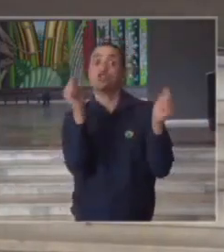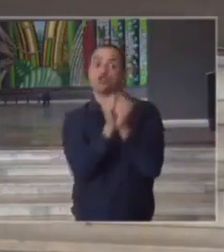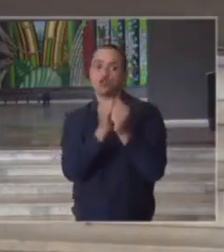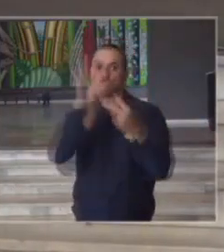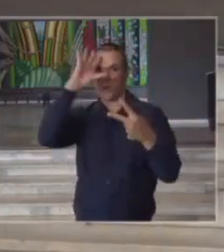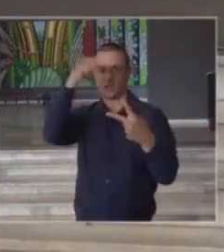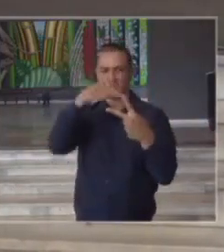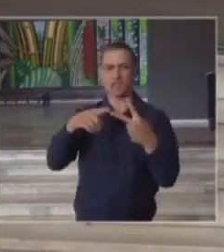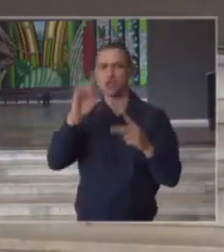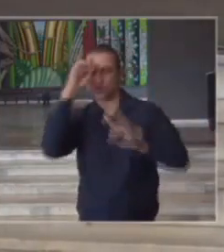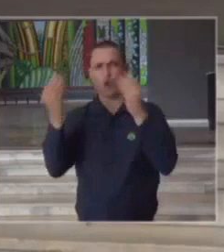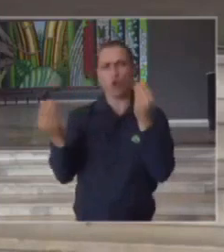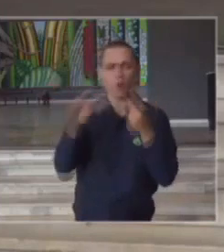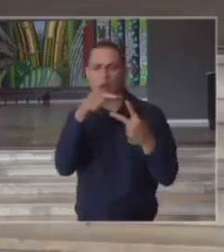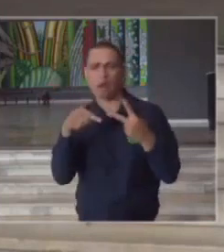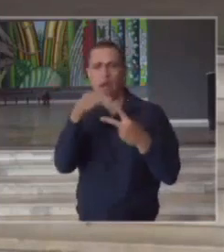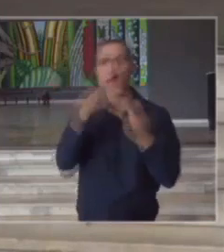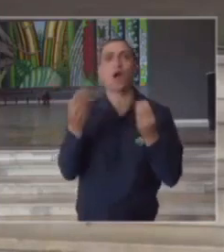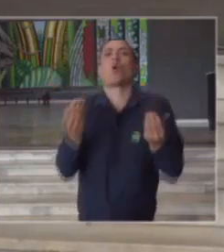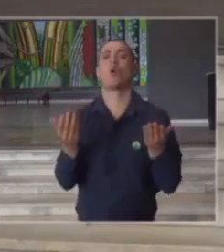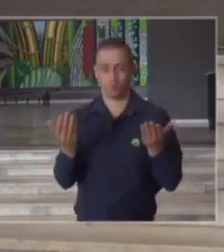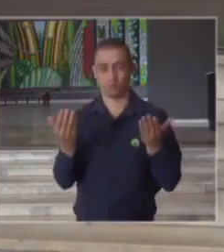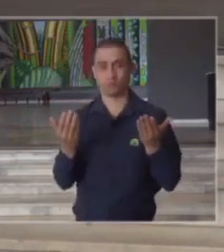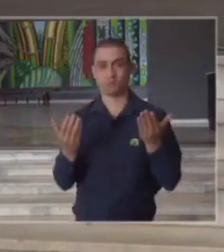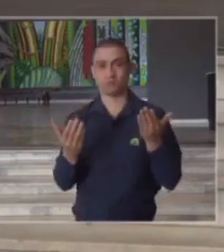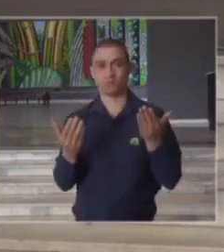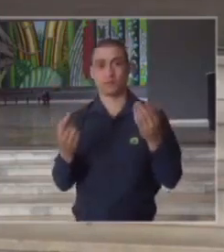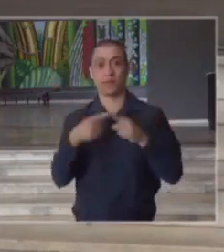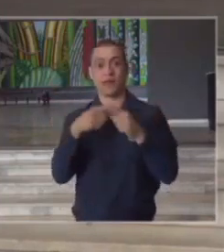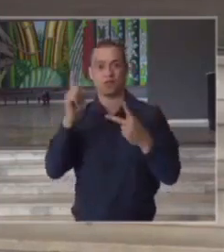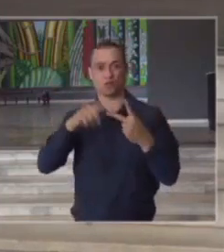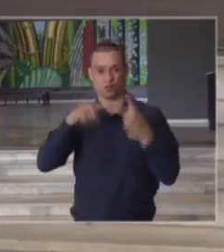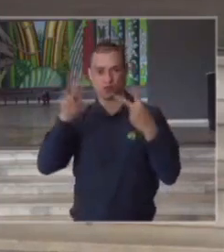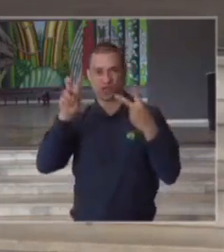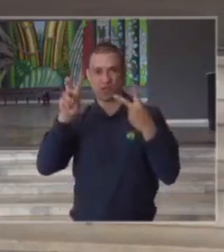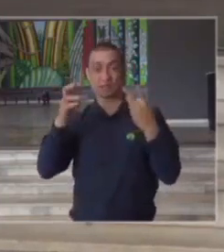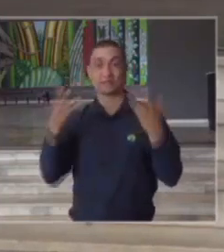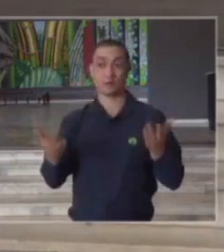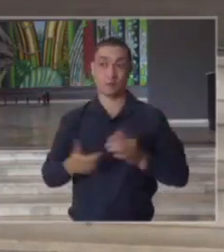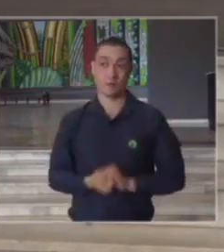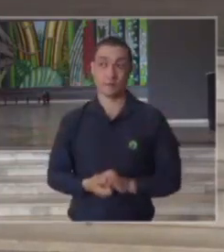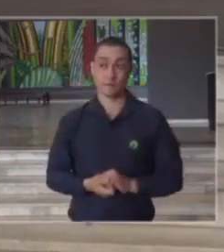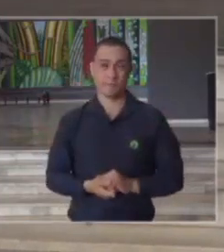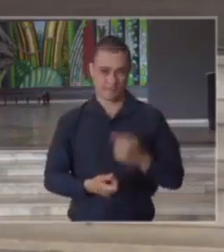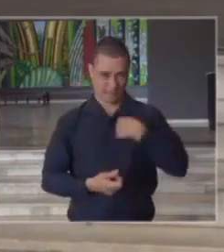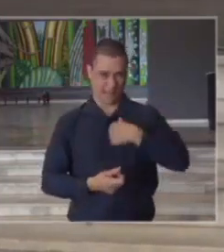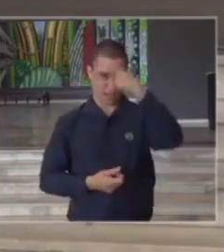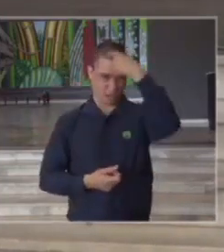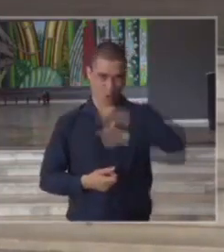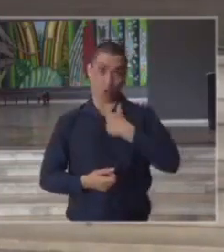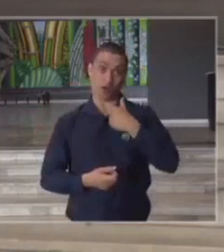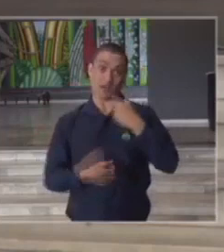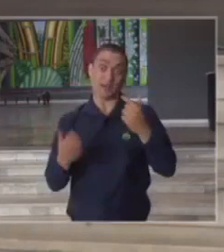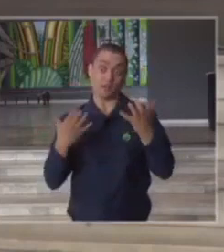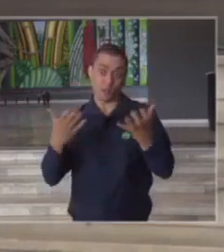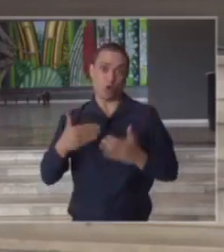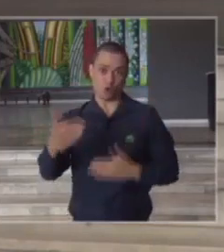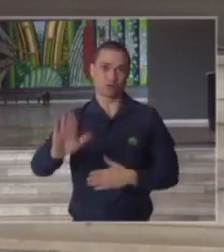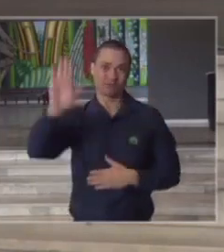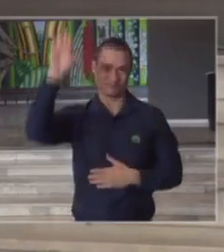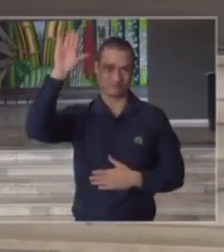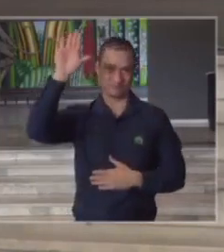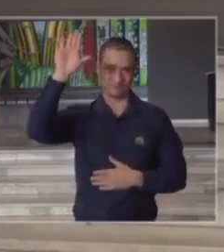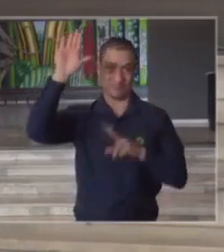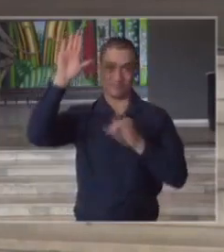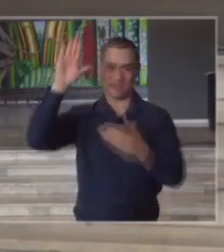vai ficar uma dúvida em relação ao que acontece no segundo tema por eu ser pré-candidato eu